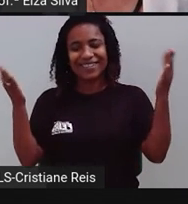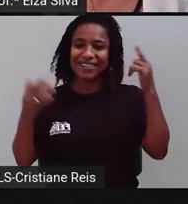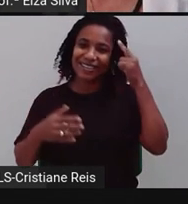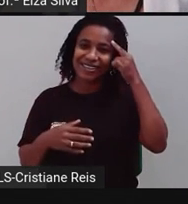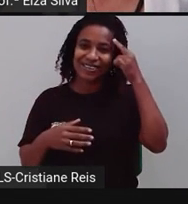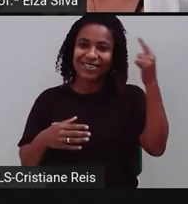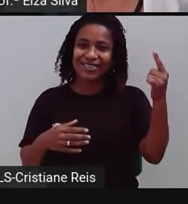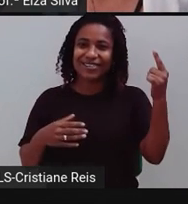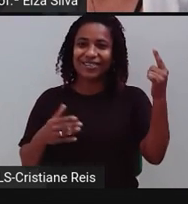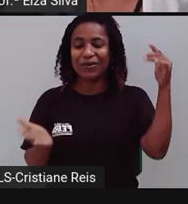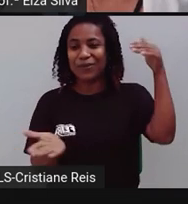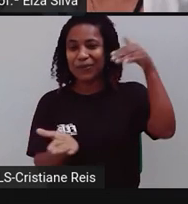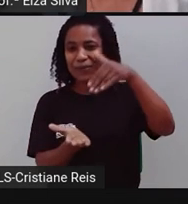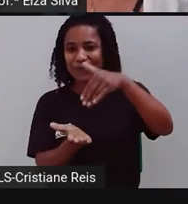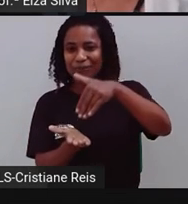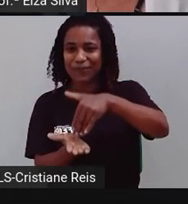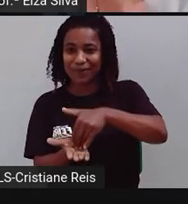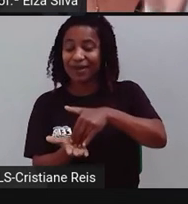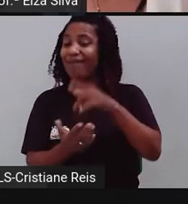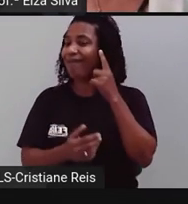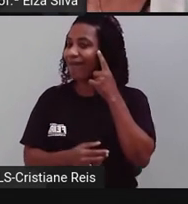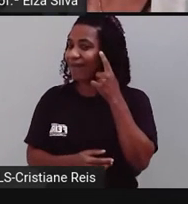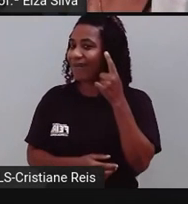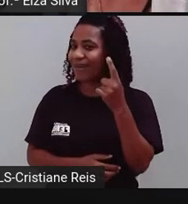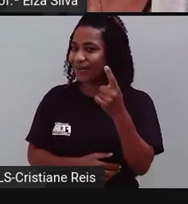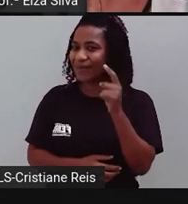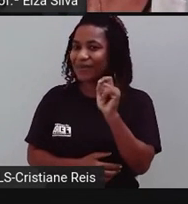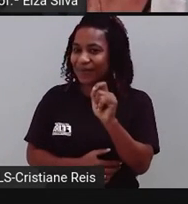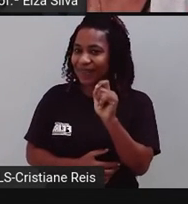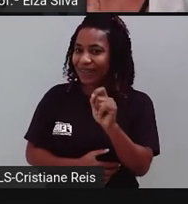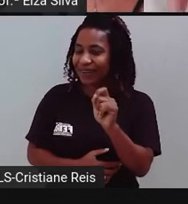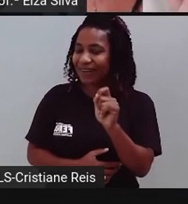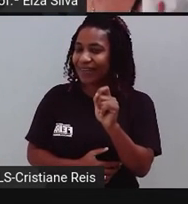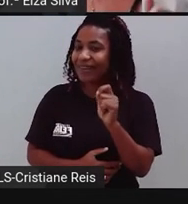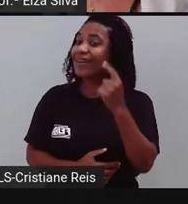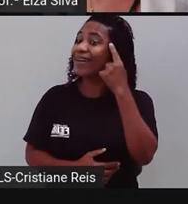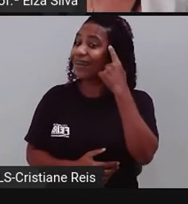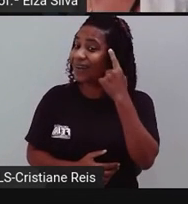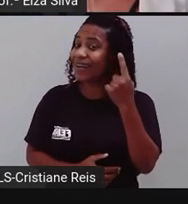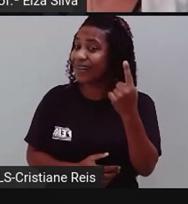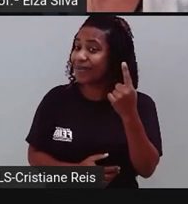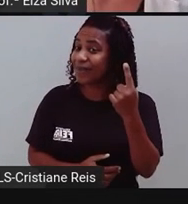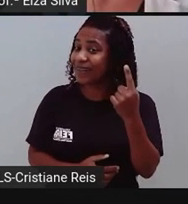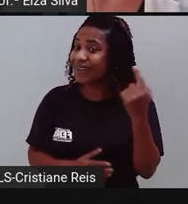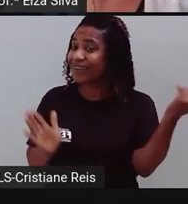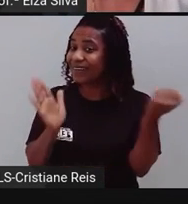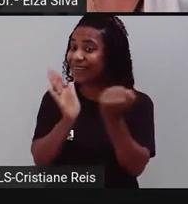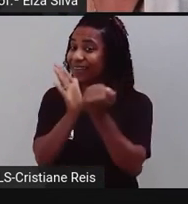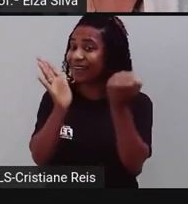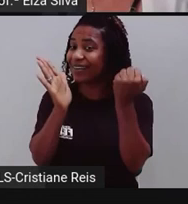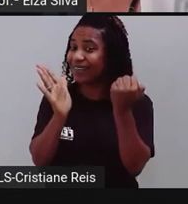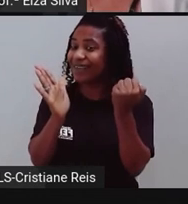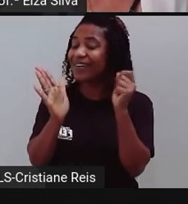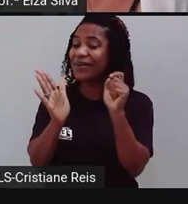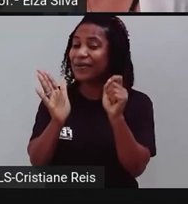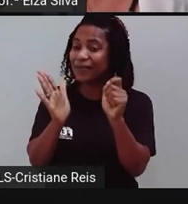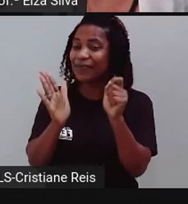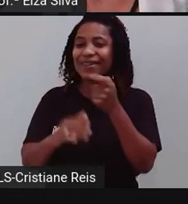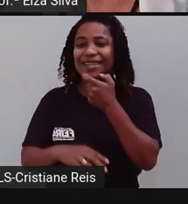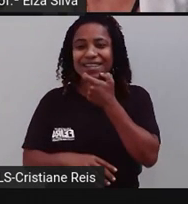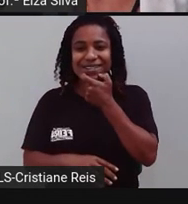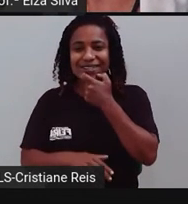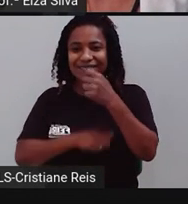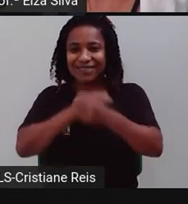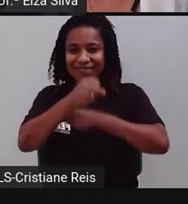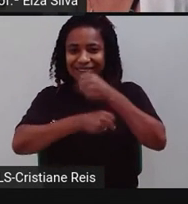terminamos o nosso encontro de hoje Lembrando o nosso slogan O slogan de nossas aulas de inglês Que foram exibidas durante